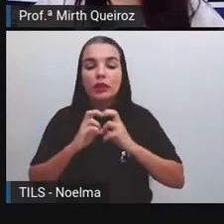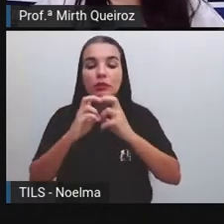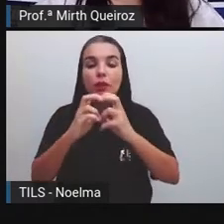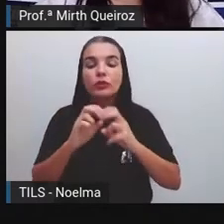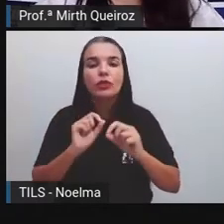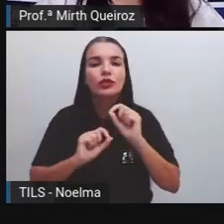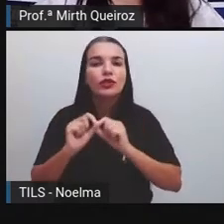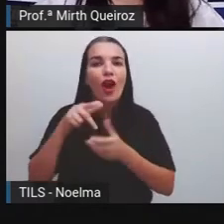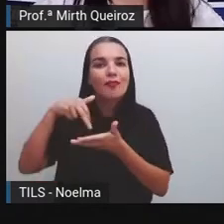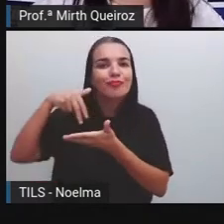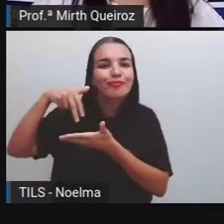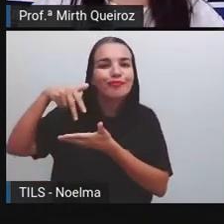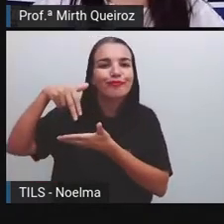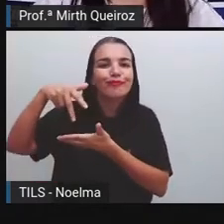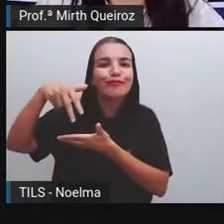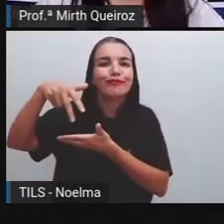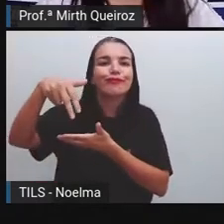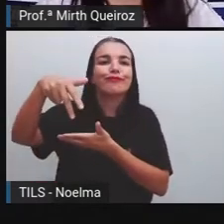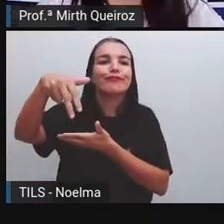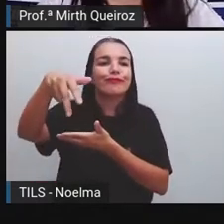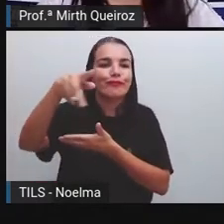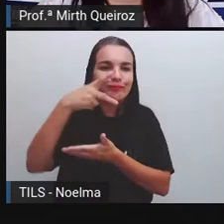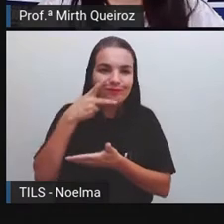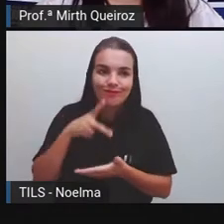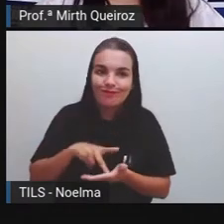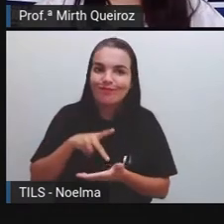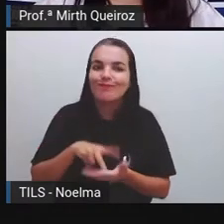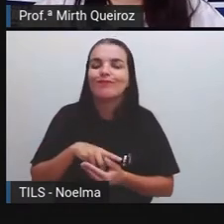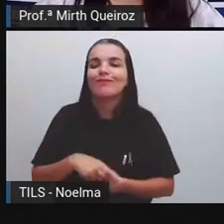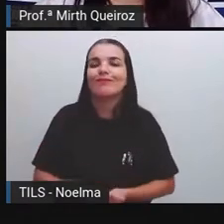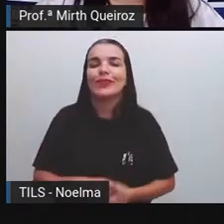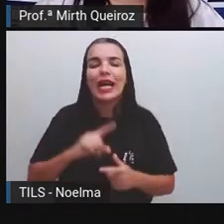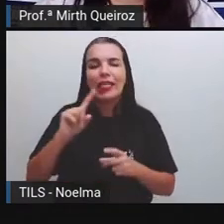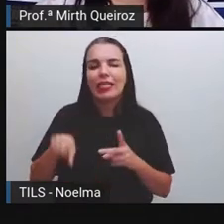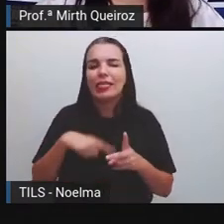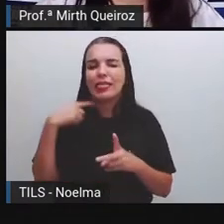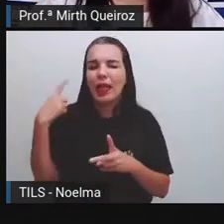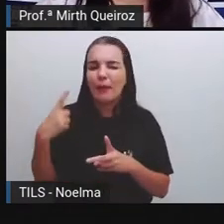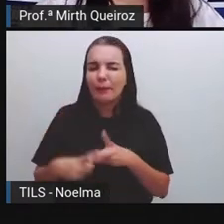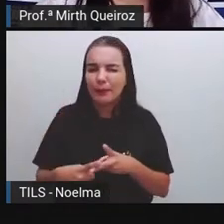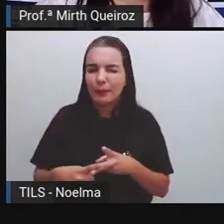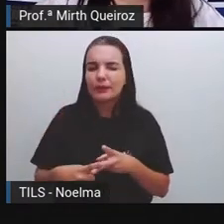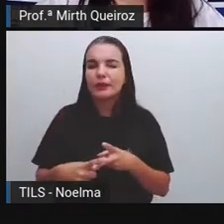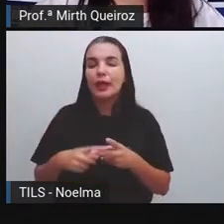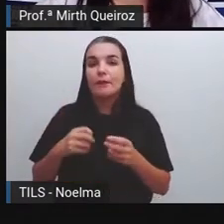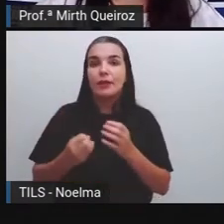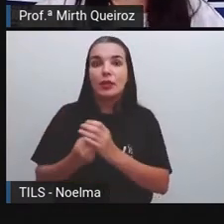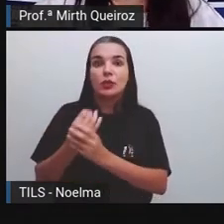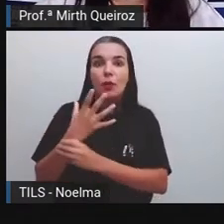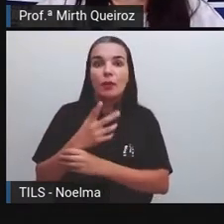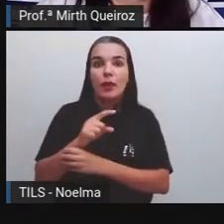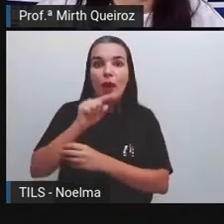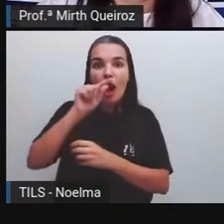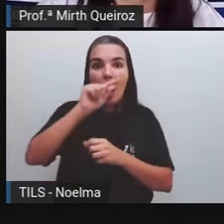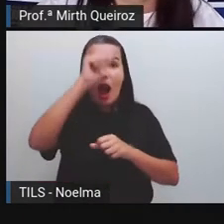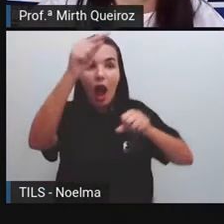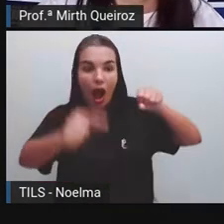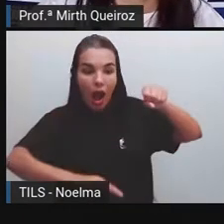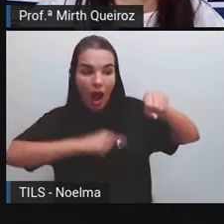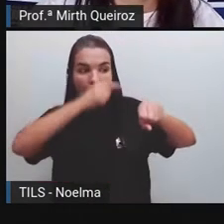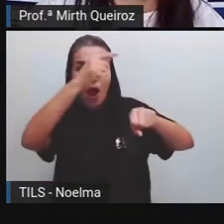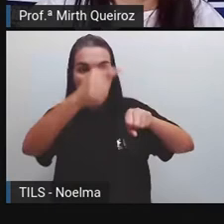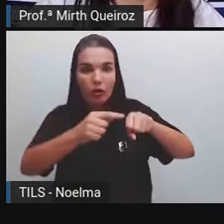as perninhas, né? Caminhando, né? E depois da descoberta da roda é que tudo mudou.